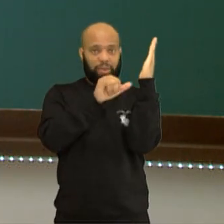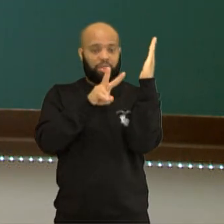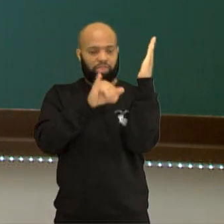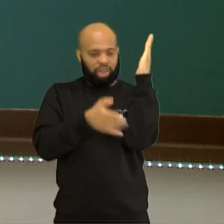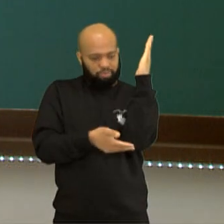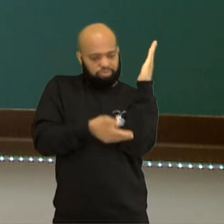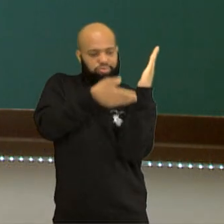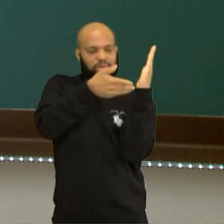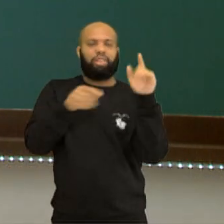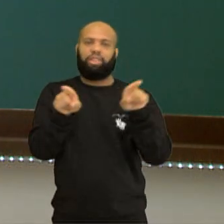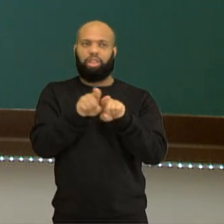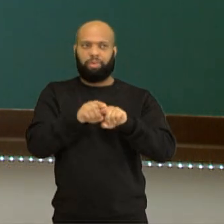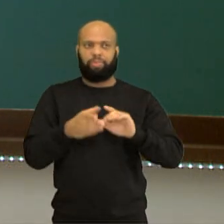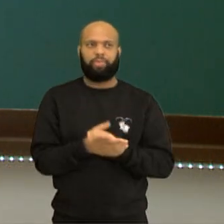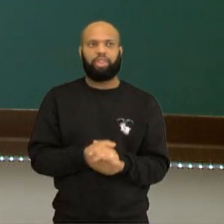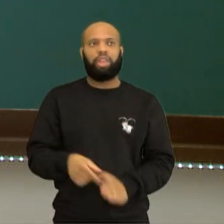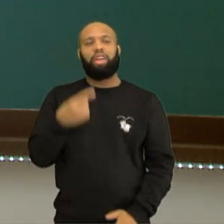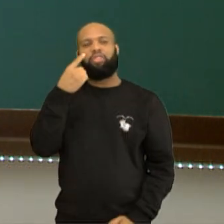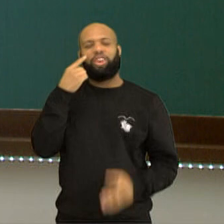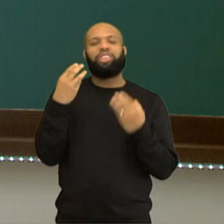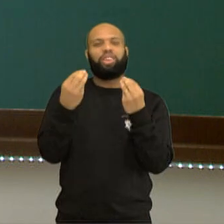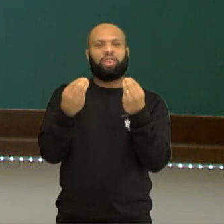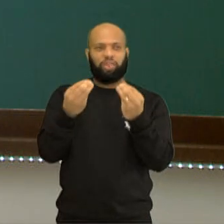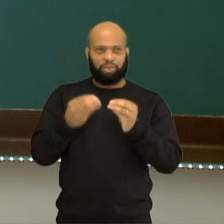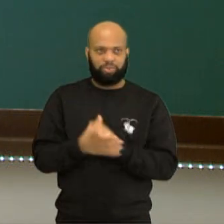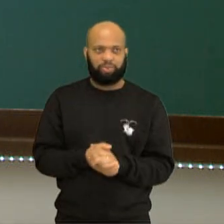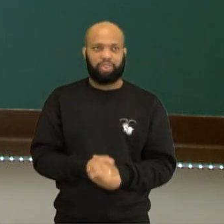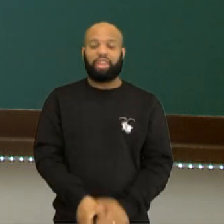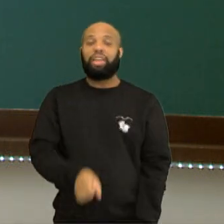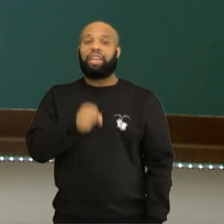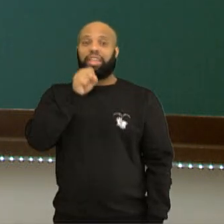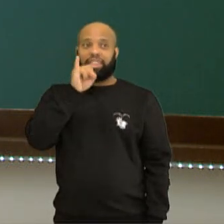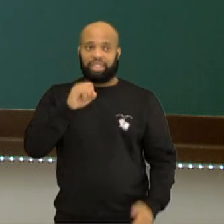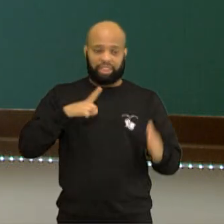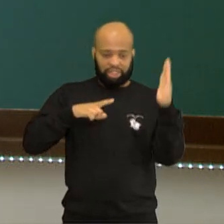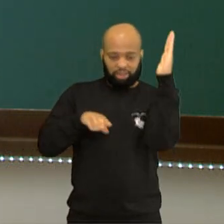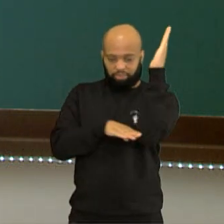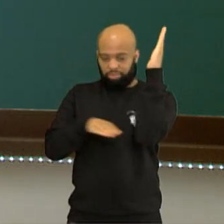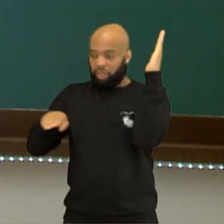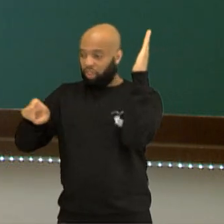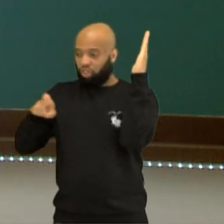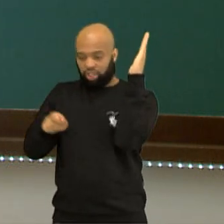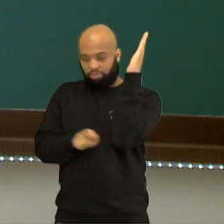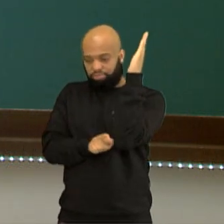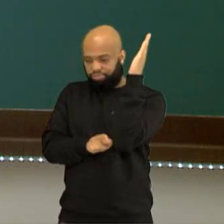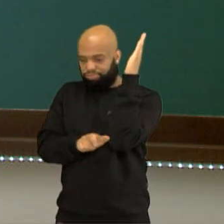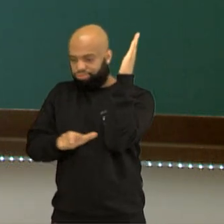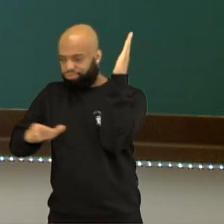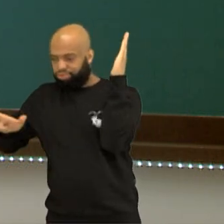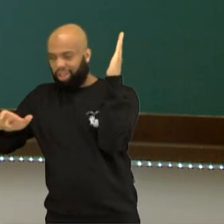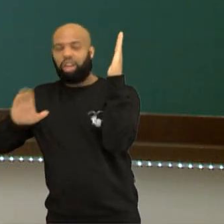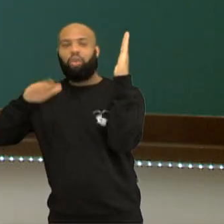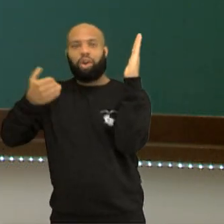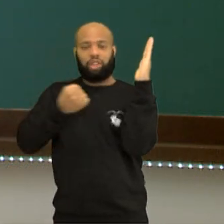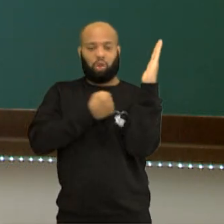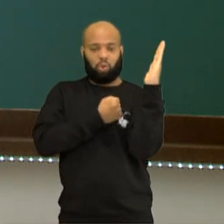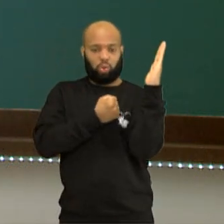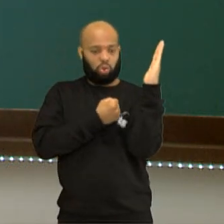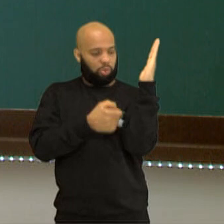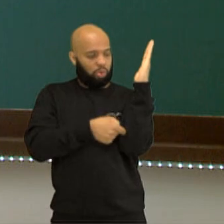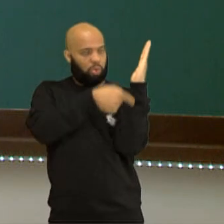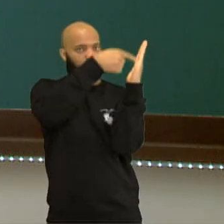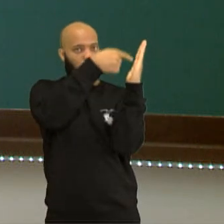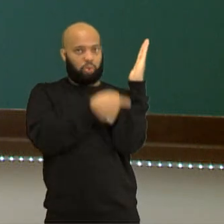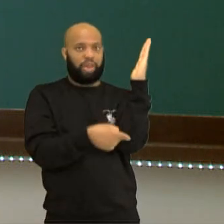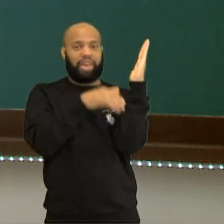Beleza? E olha só como é que fica isso. Quando aumentamos o valor de x, os valores correspondentes de